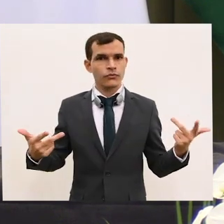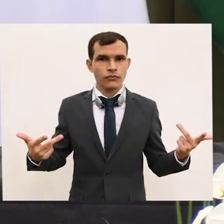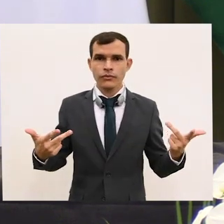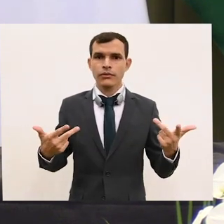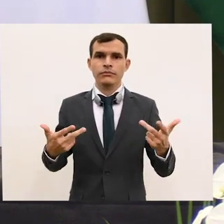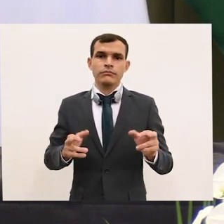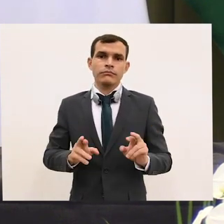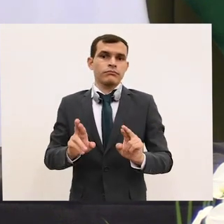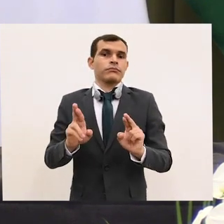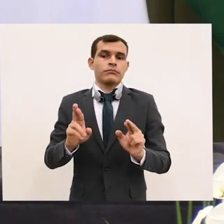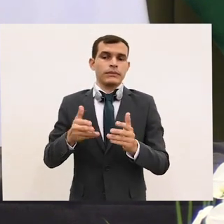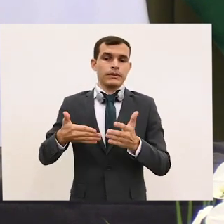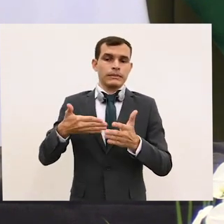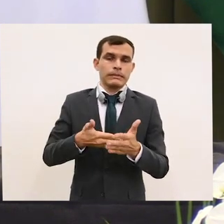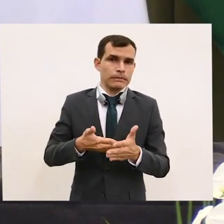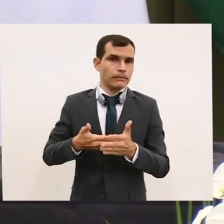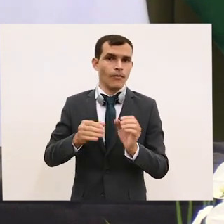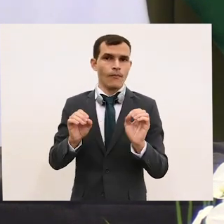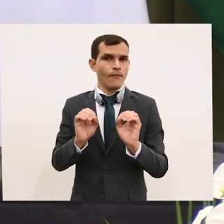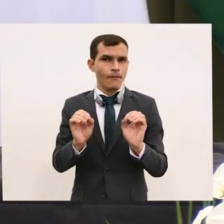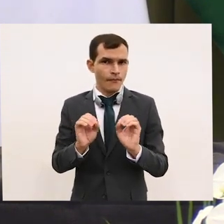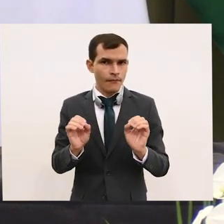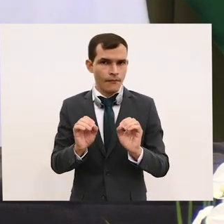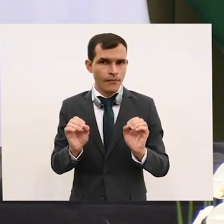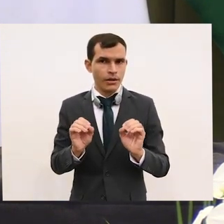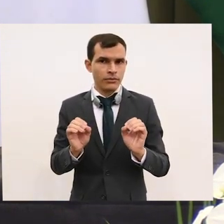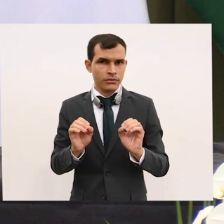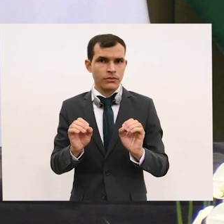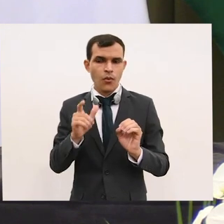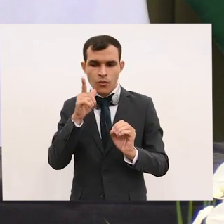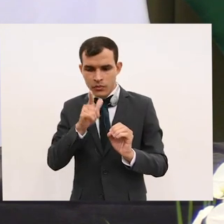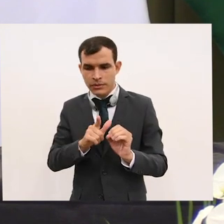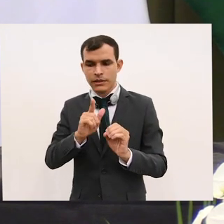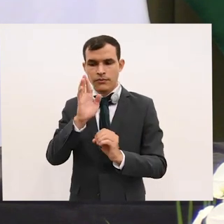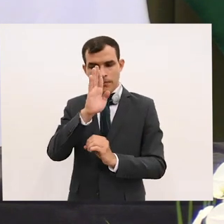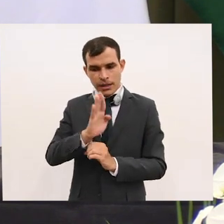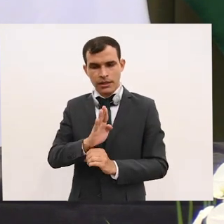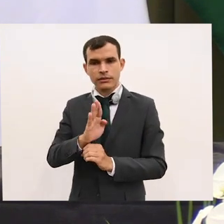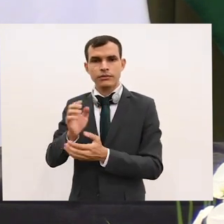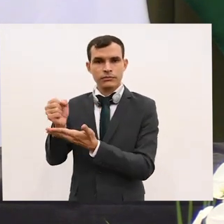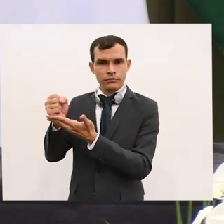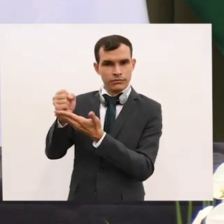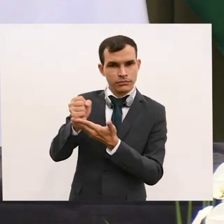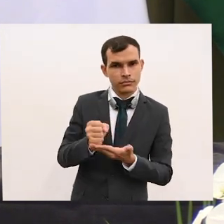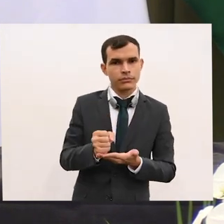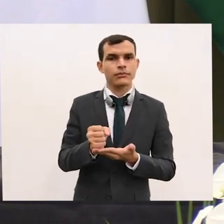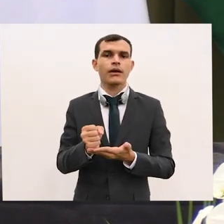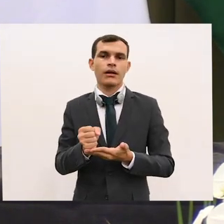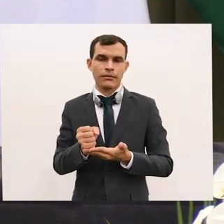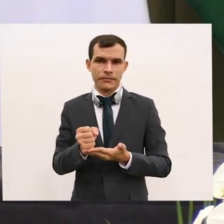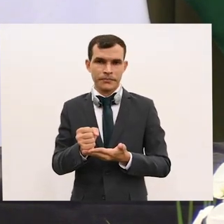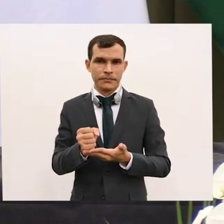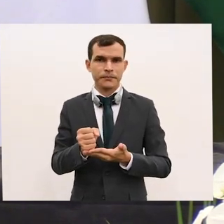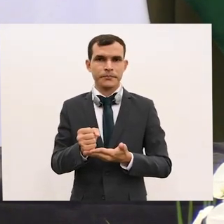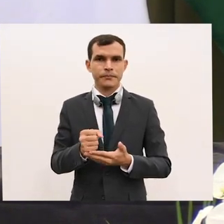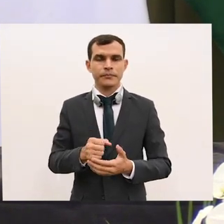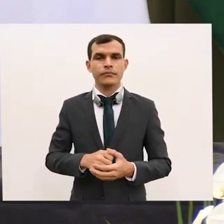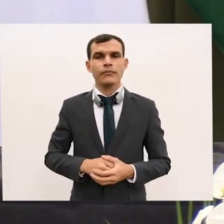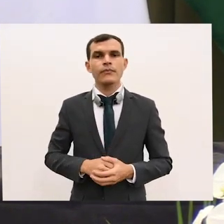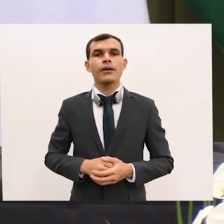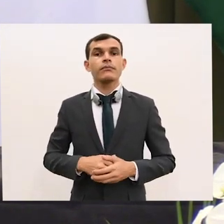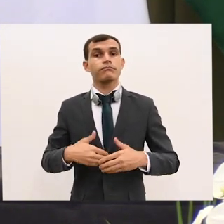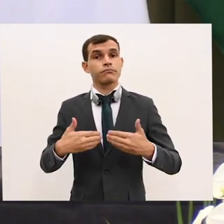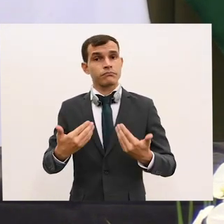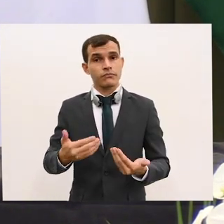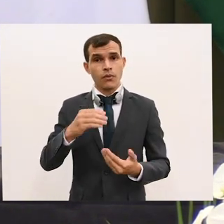impeça a chegada desses insumos a tempo aqui no Brasil. Não é uma questão que esteja diretamente, afeta a